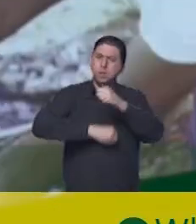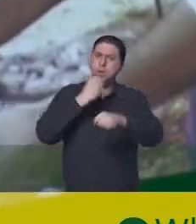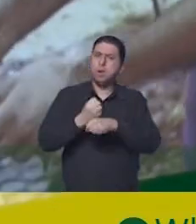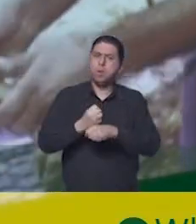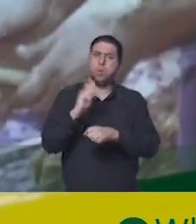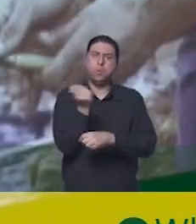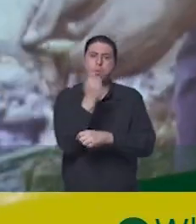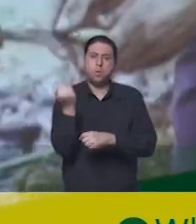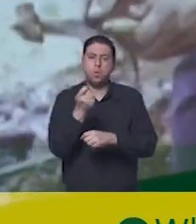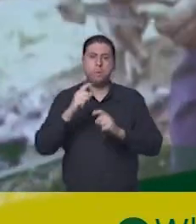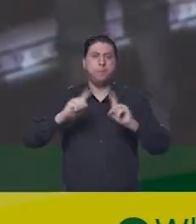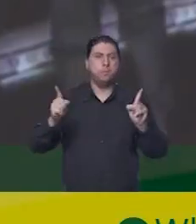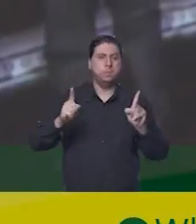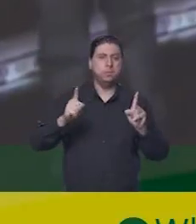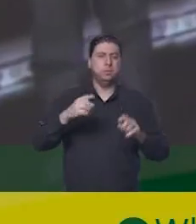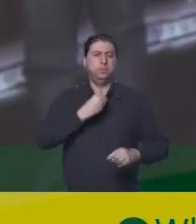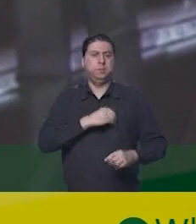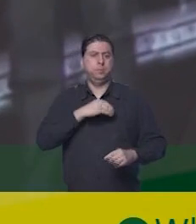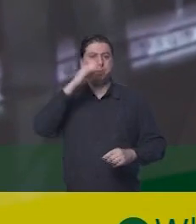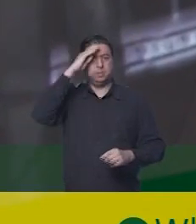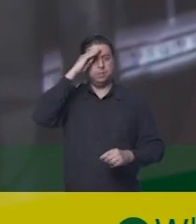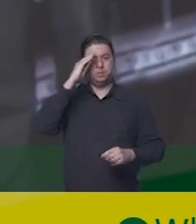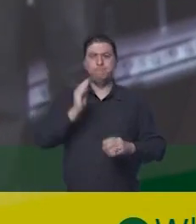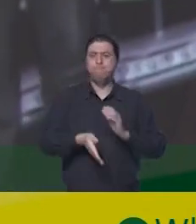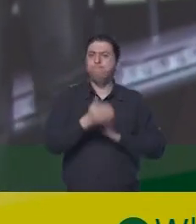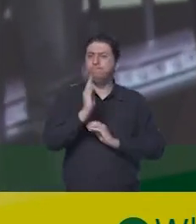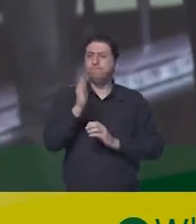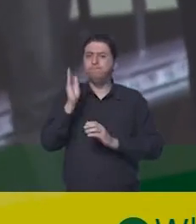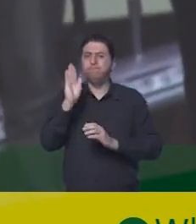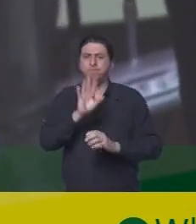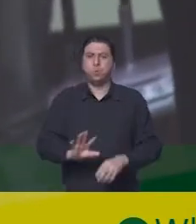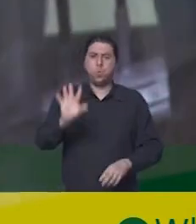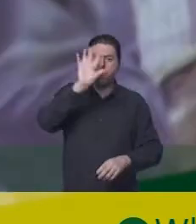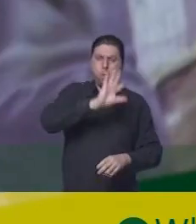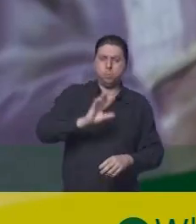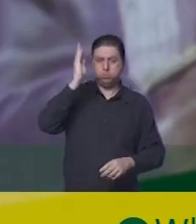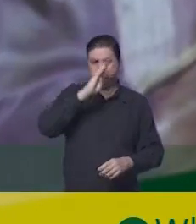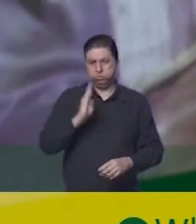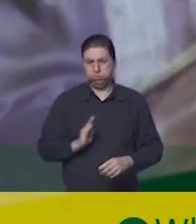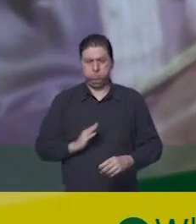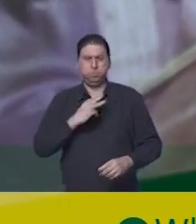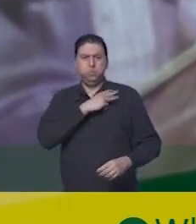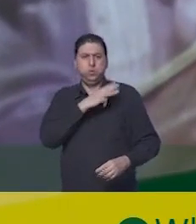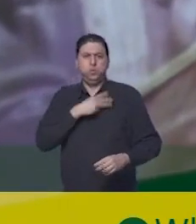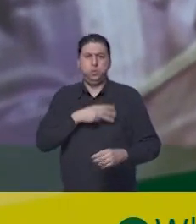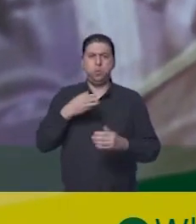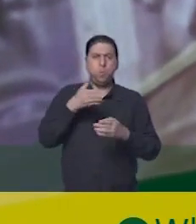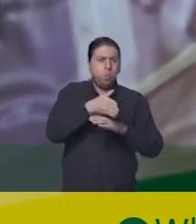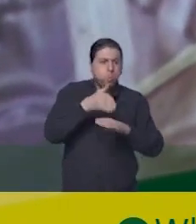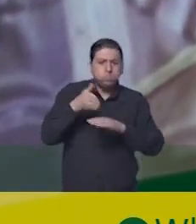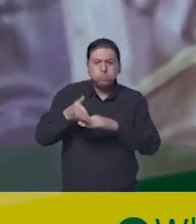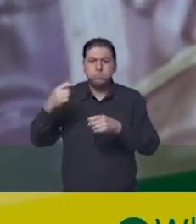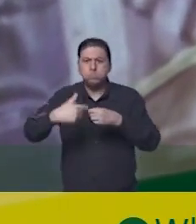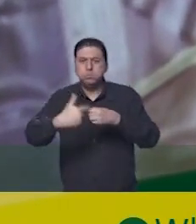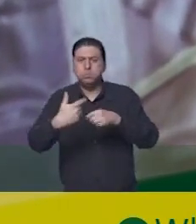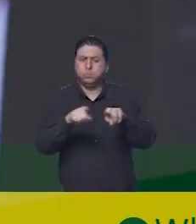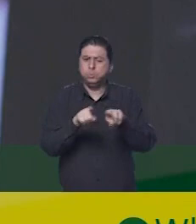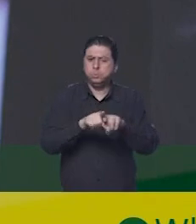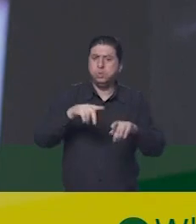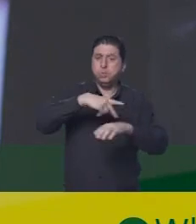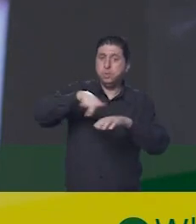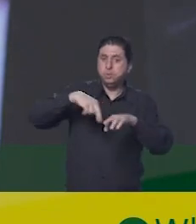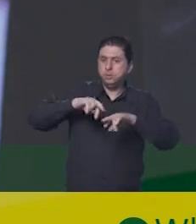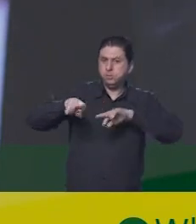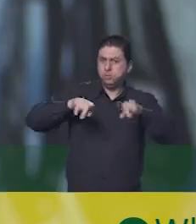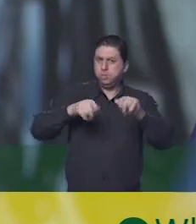vida pelo Rio Grande. Mas a vida militar me obrigou a viajar pelo Brasil e pelo mundo, cumprindo missões nas mais diversas